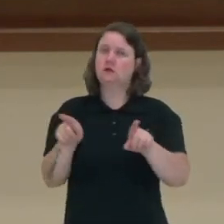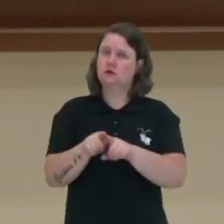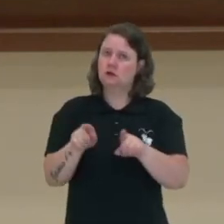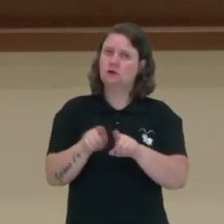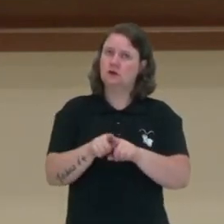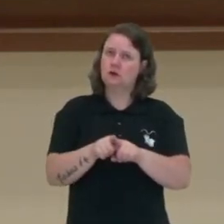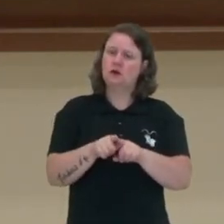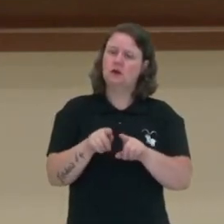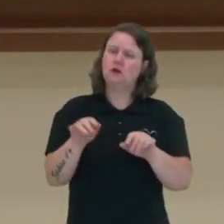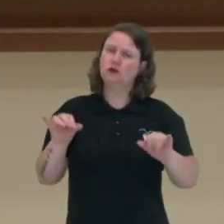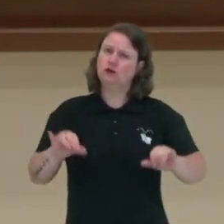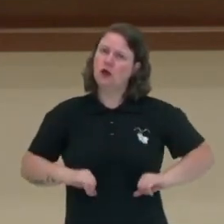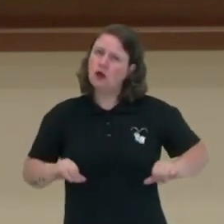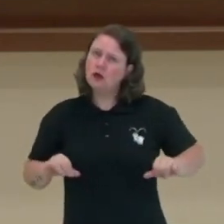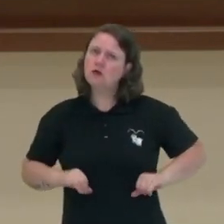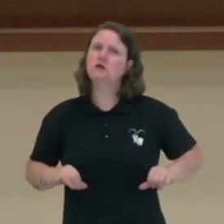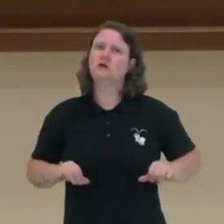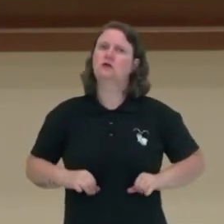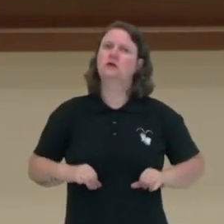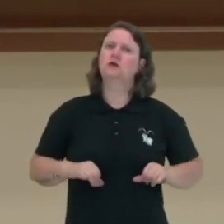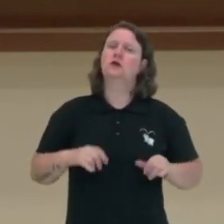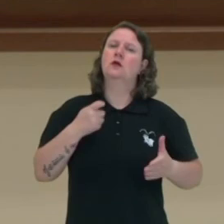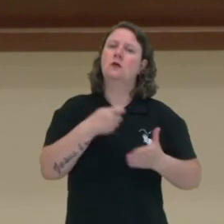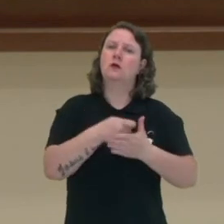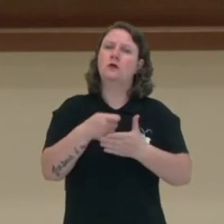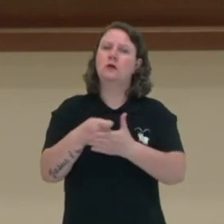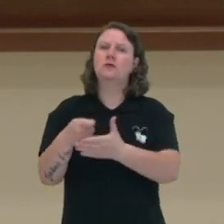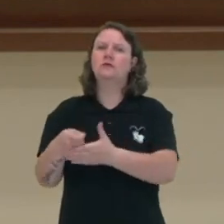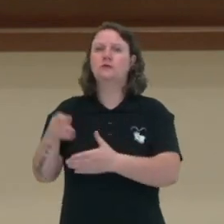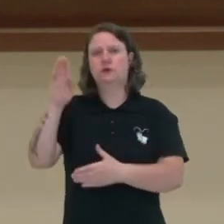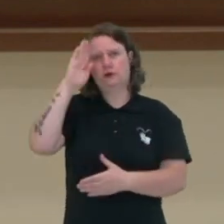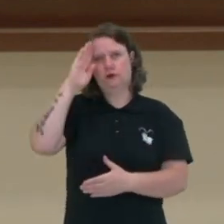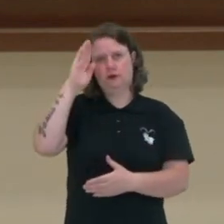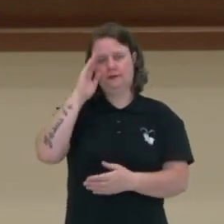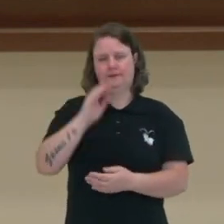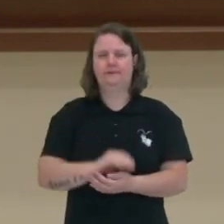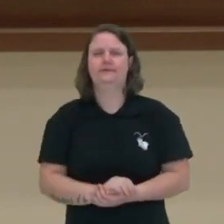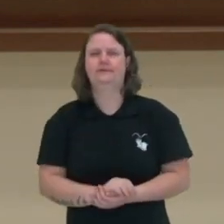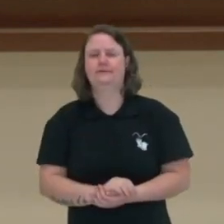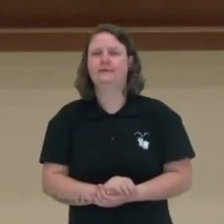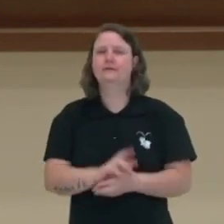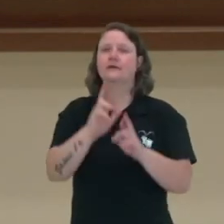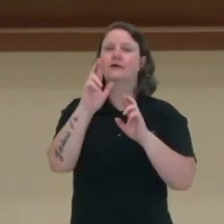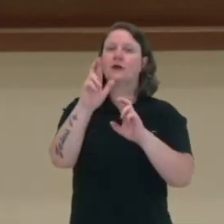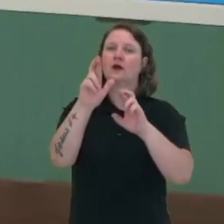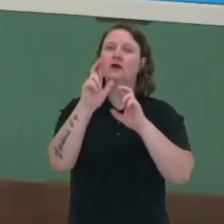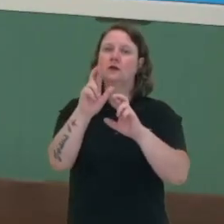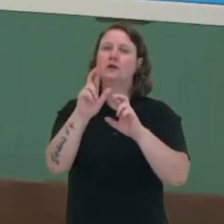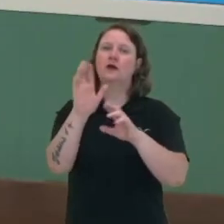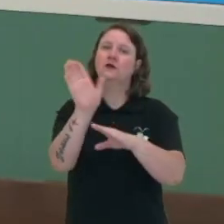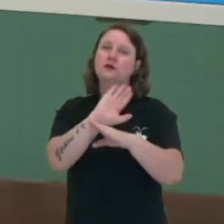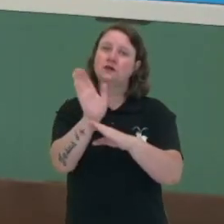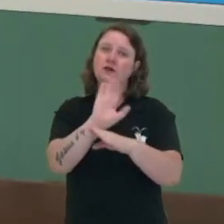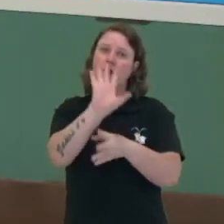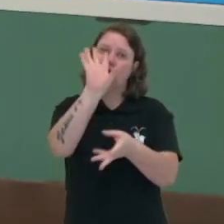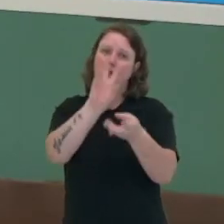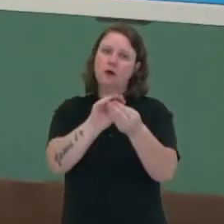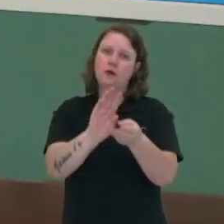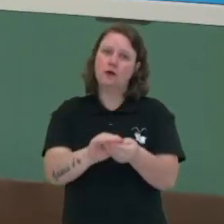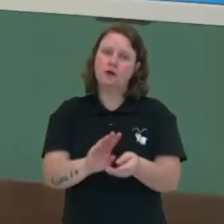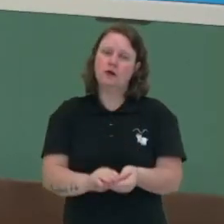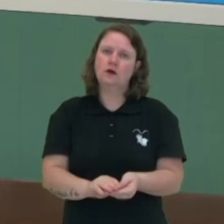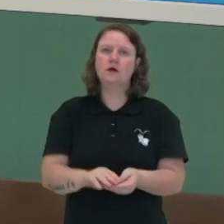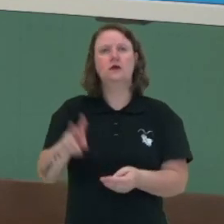ser perseguido e, na sequência, já se instala a ditadura militar no Brasil. Espero, nesse vídeo, então, que vocês tenham resgatado